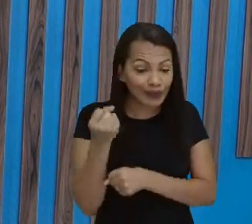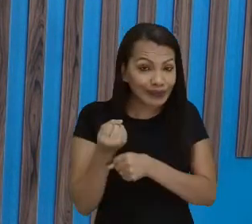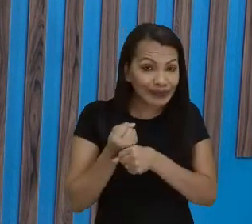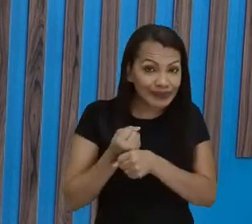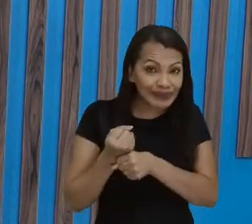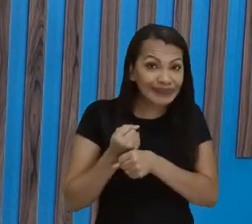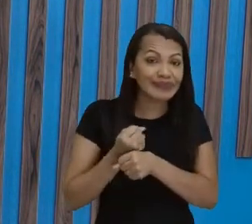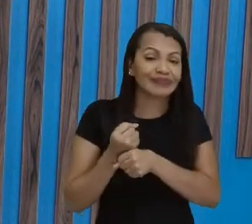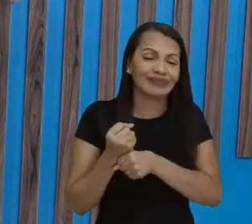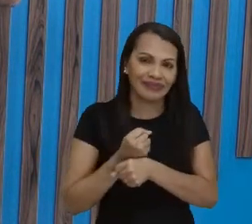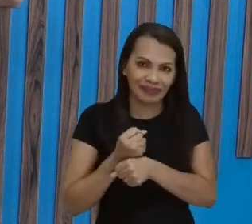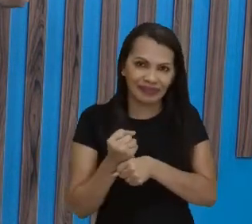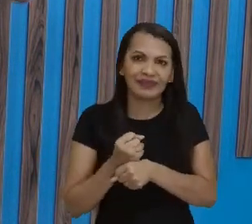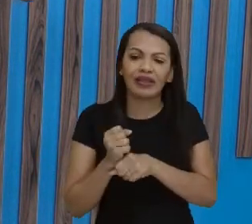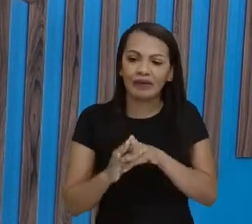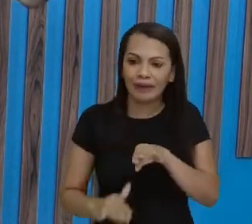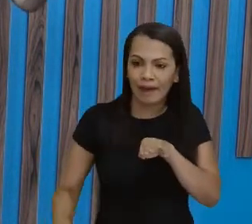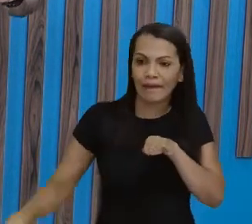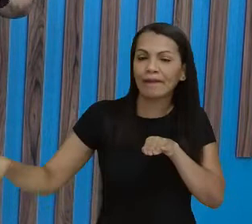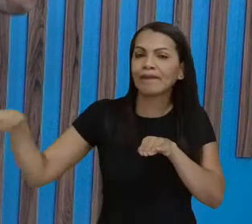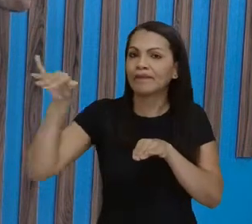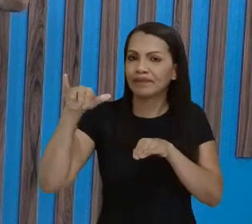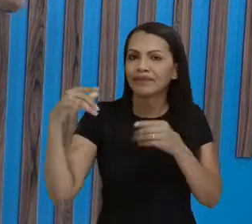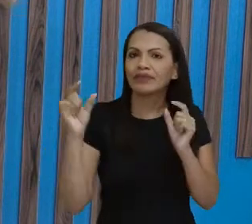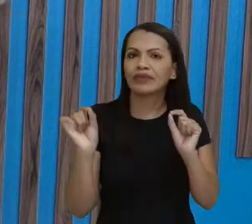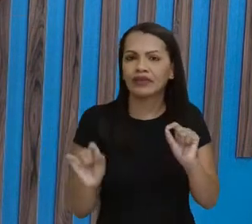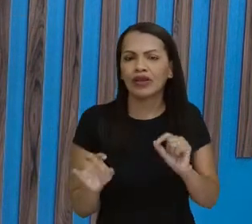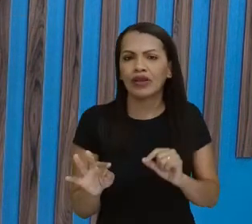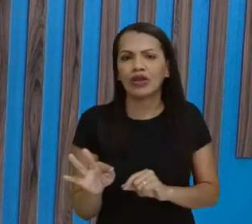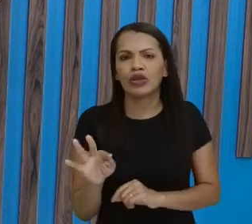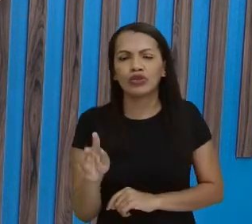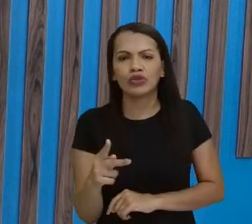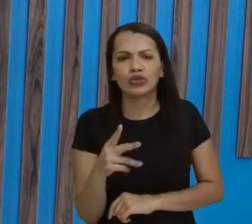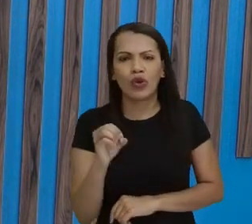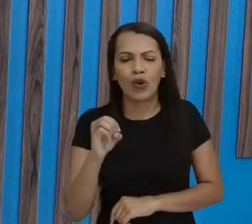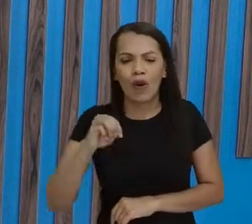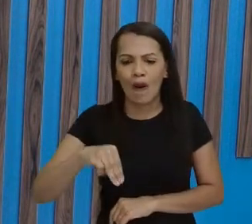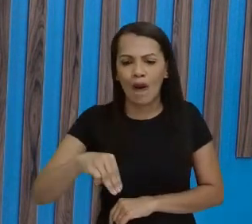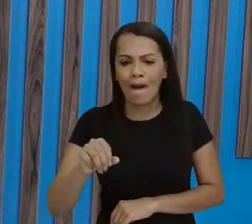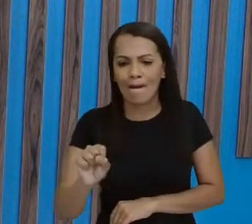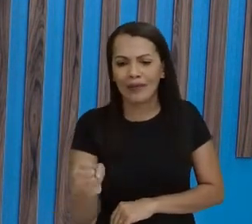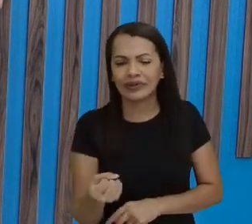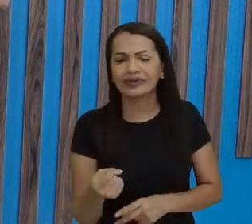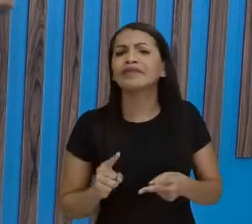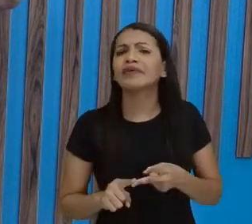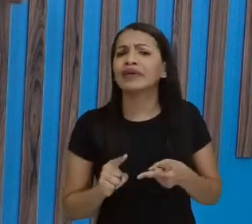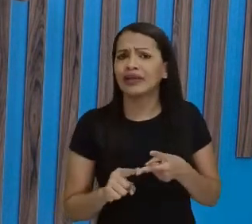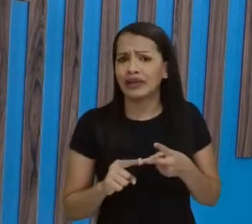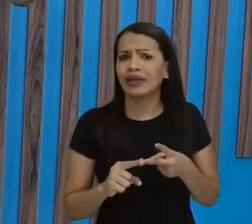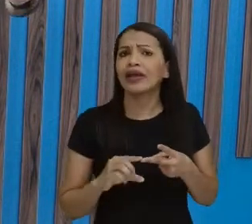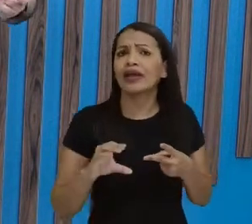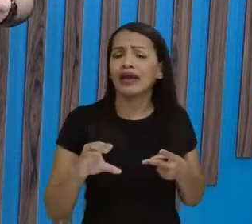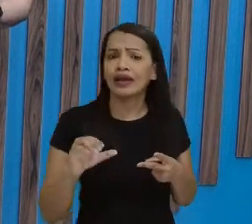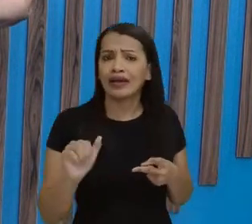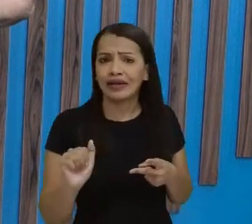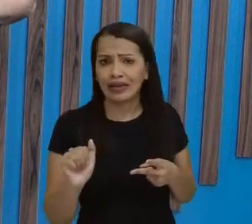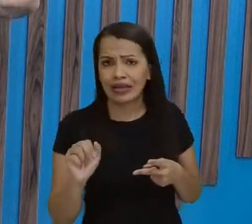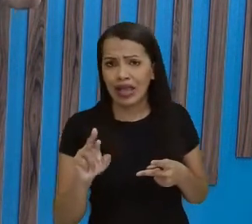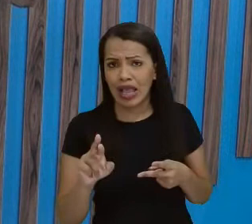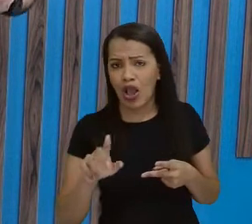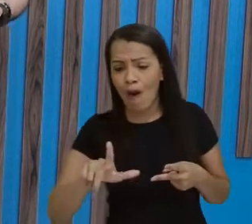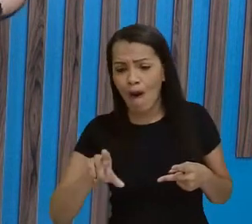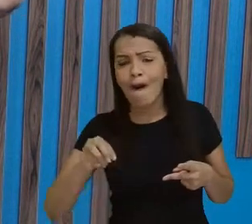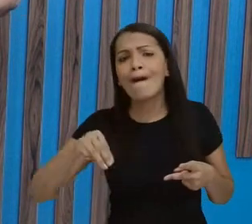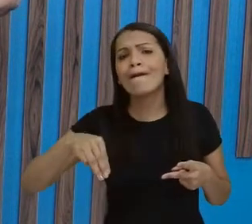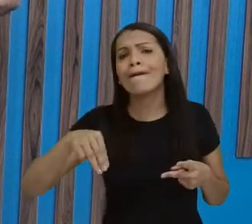maior do que autores como Thomas Kahn, certo, e o Karl Marx, né, que são autores muito